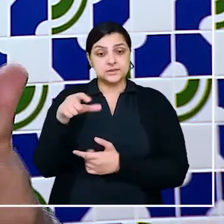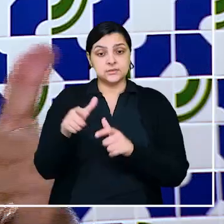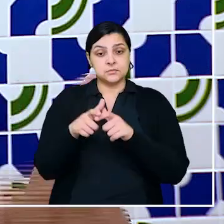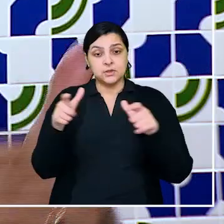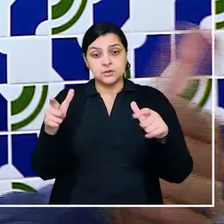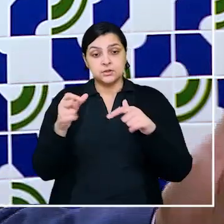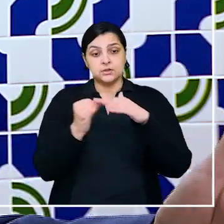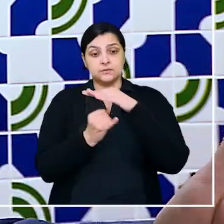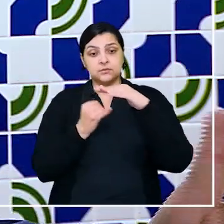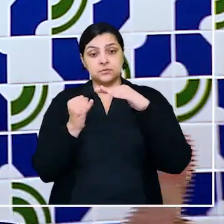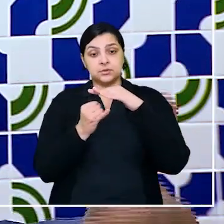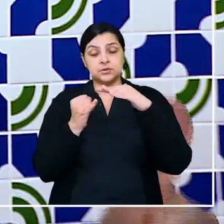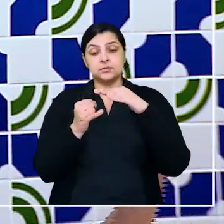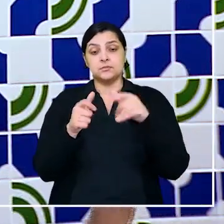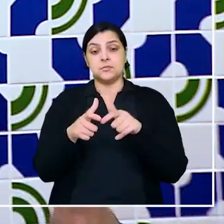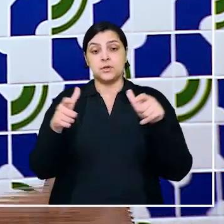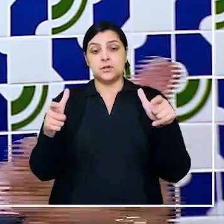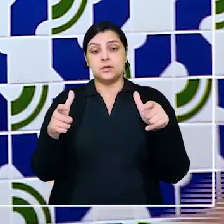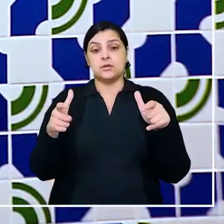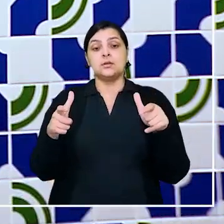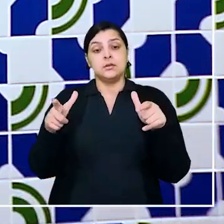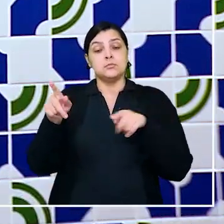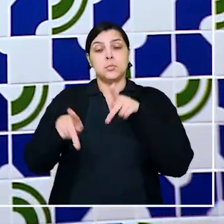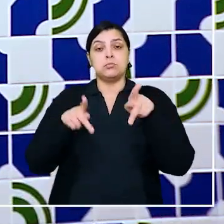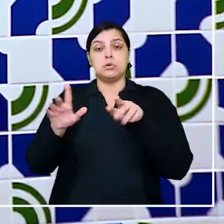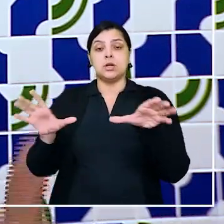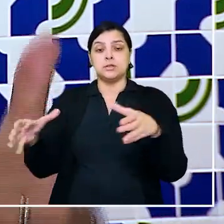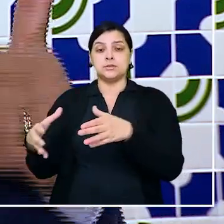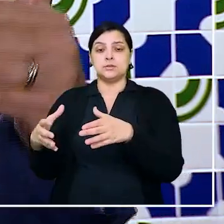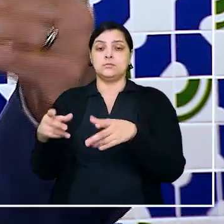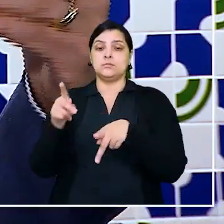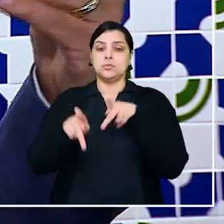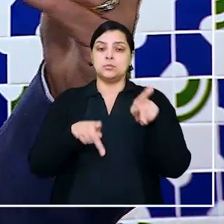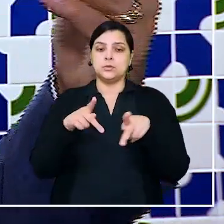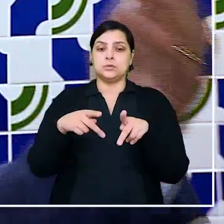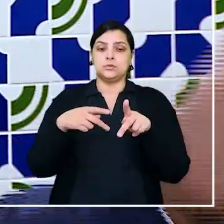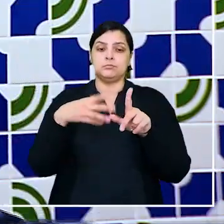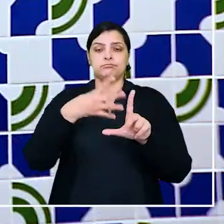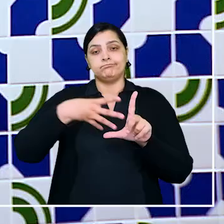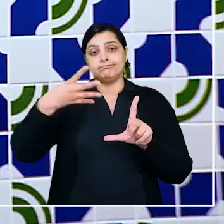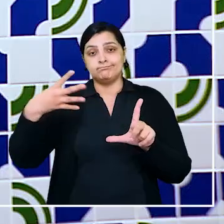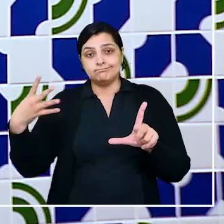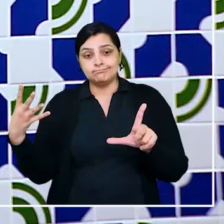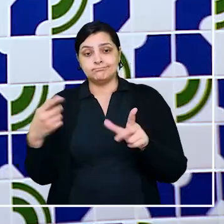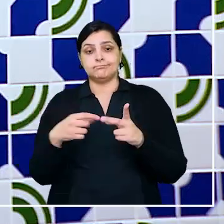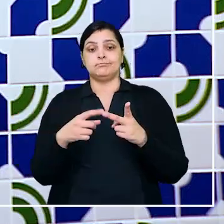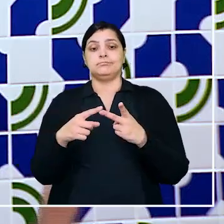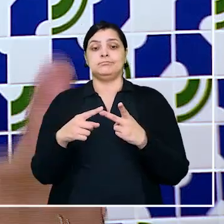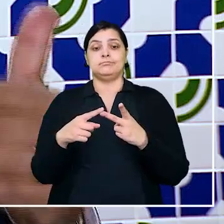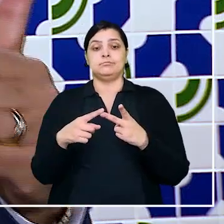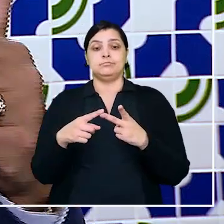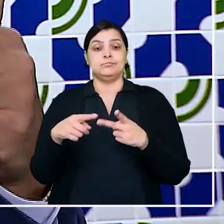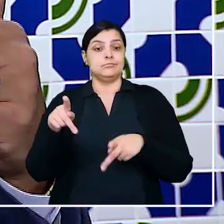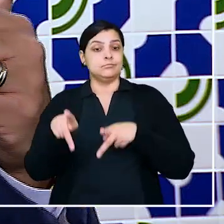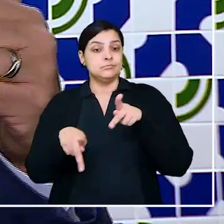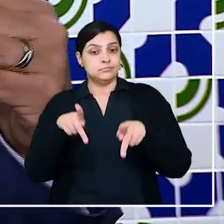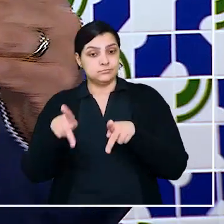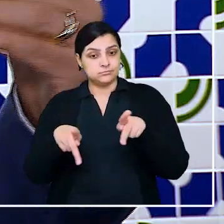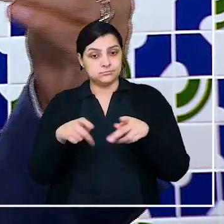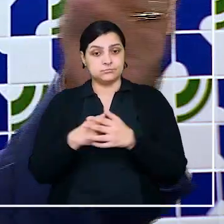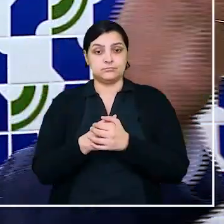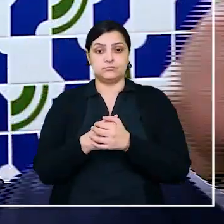grandes contingentes das populações mais vulneráveis. A população LGBTQIA+, a